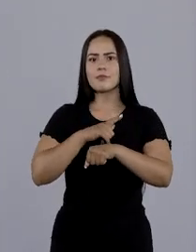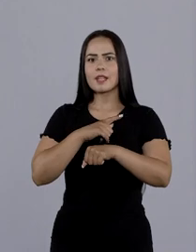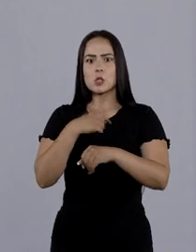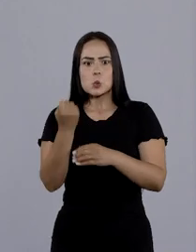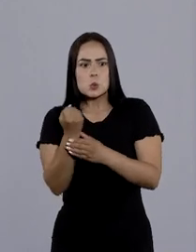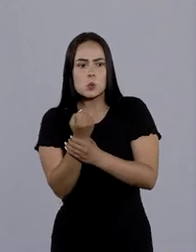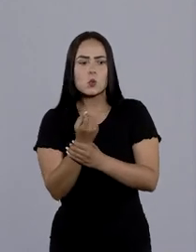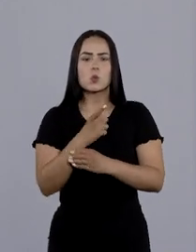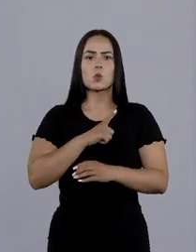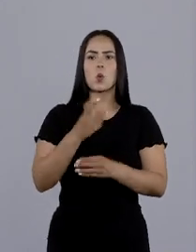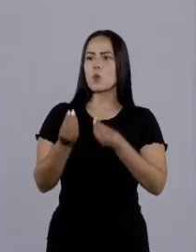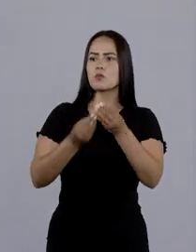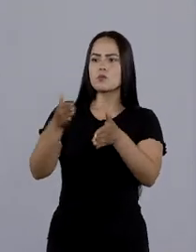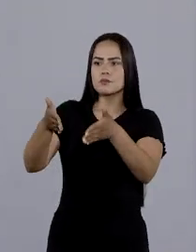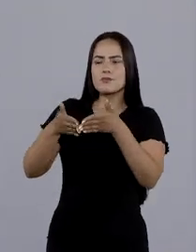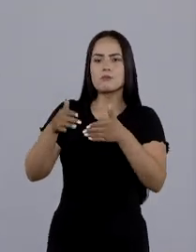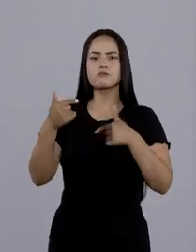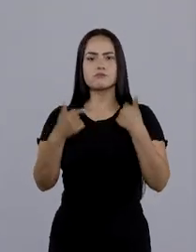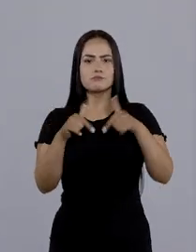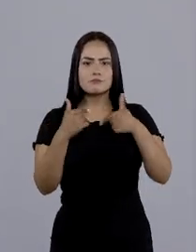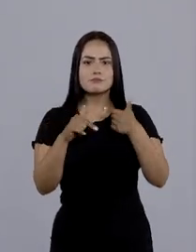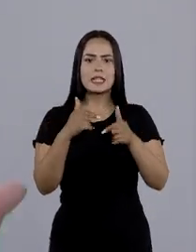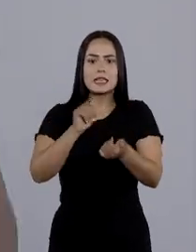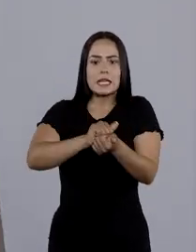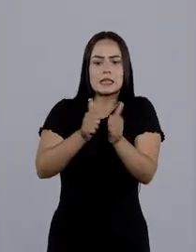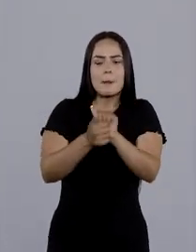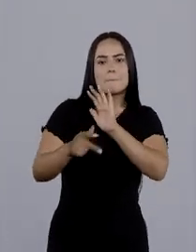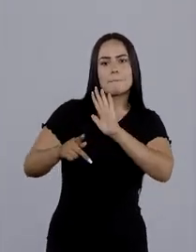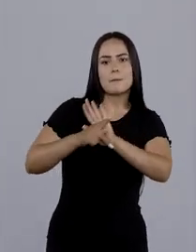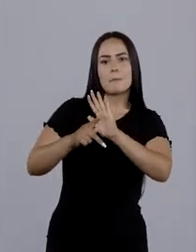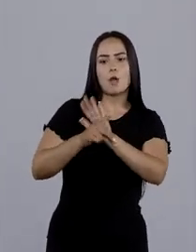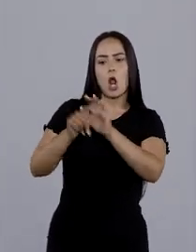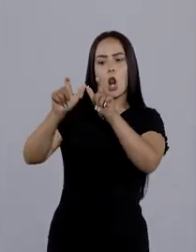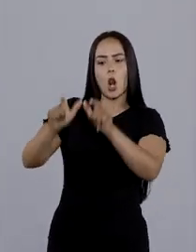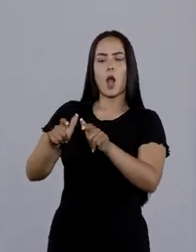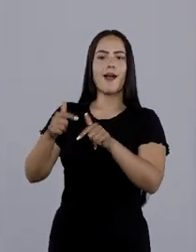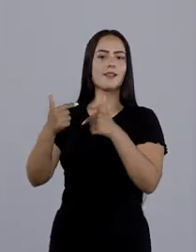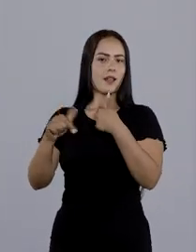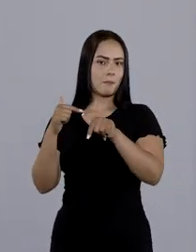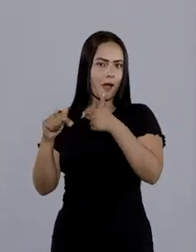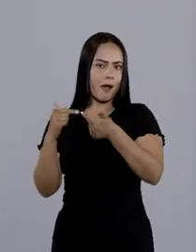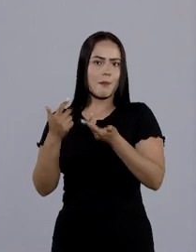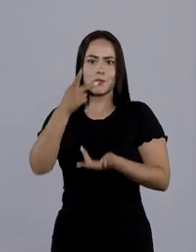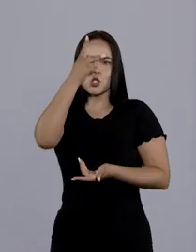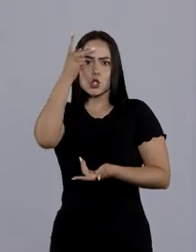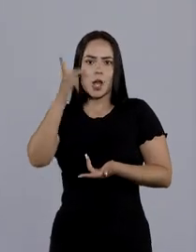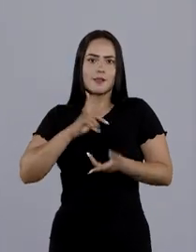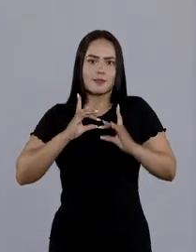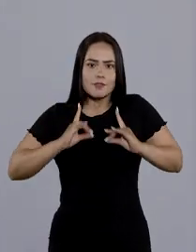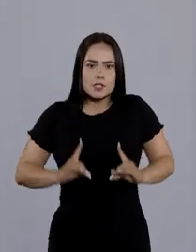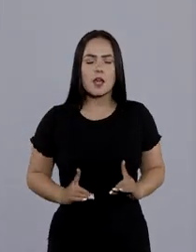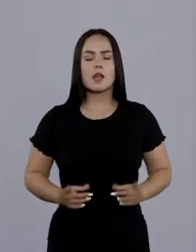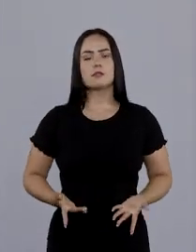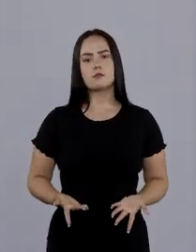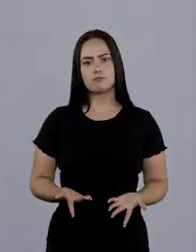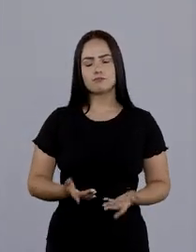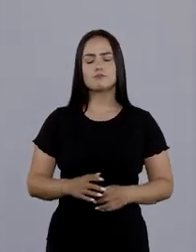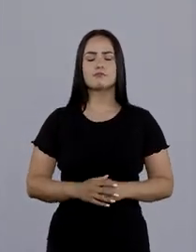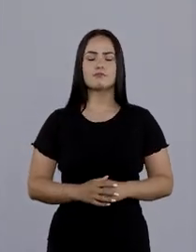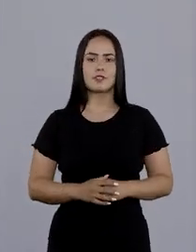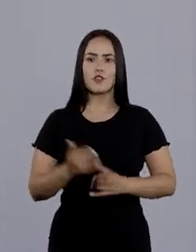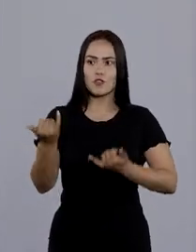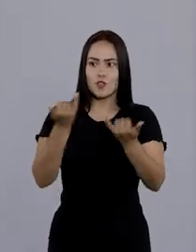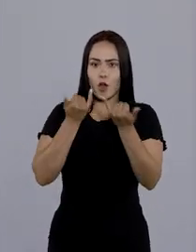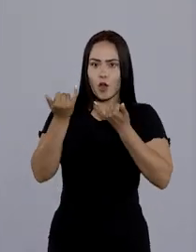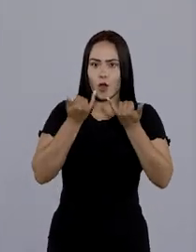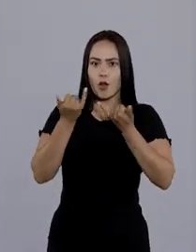guaritas, como solicitar serviços adaptados no seu local de trabalho para pessoa com deficiência. Então